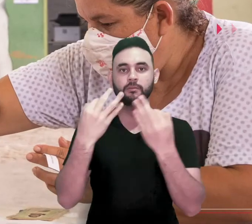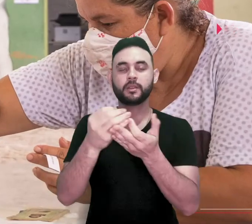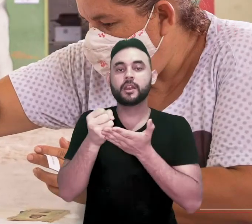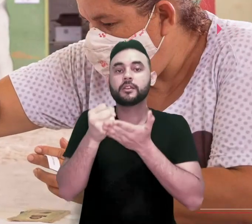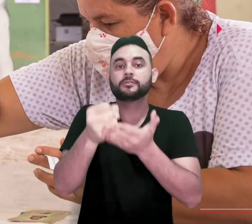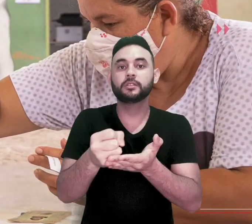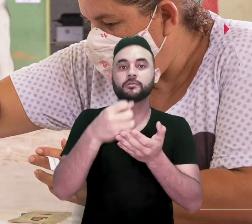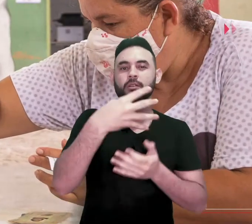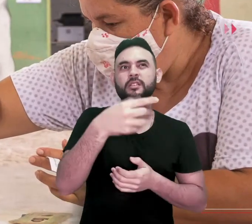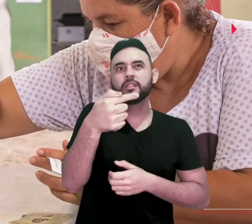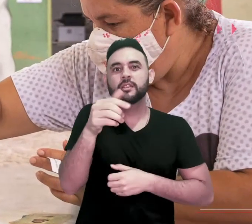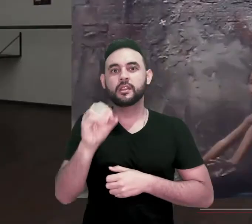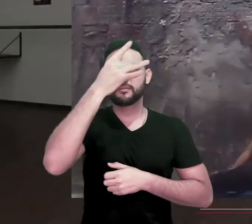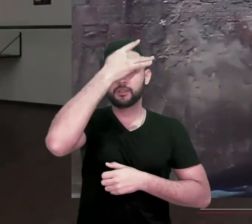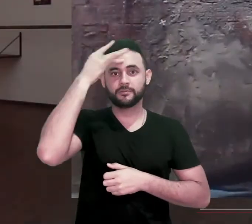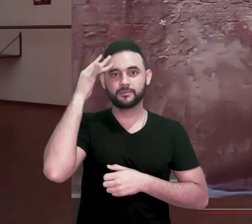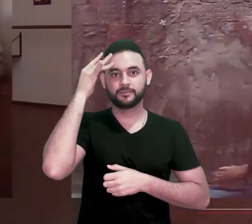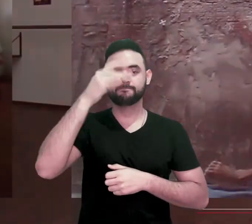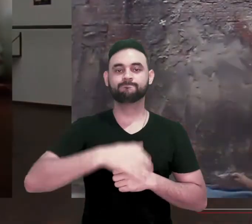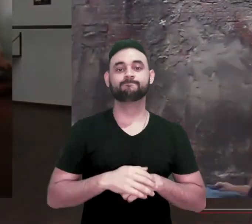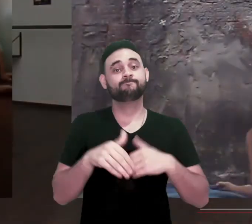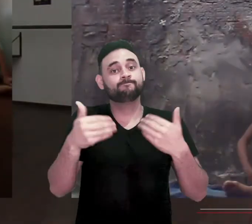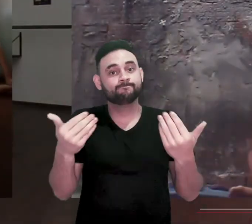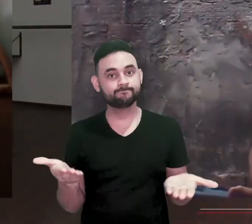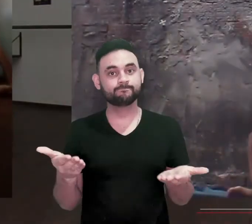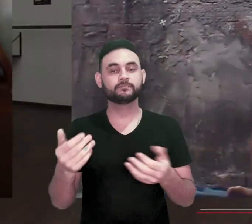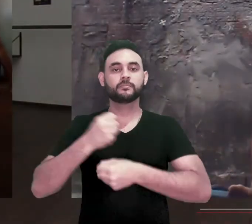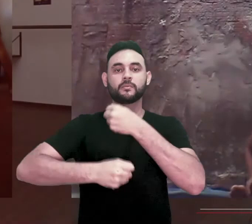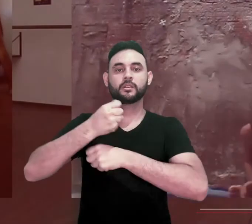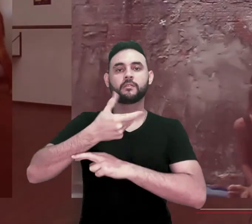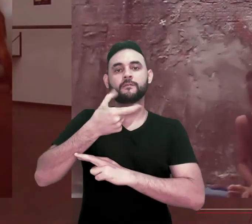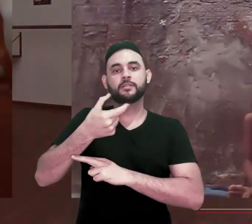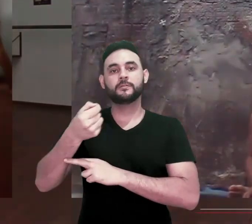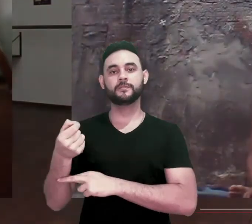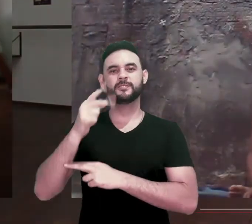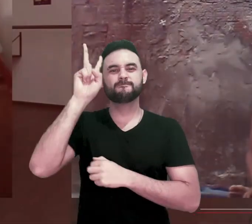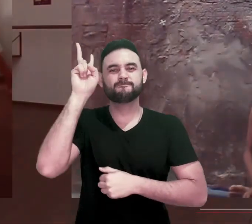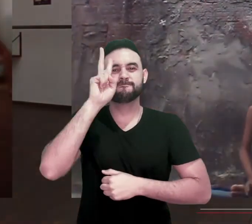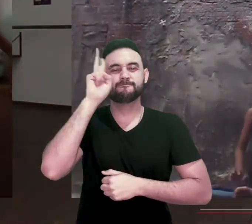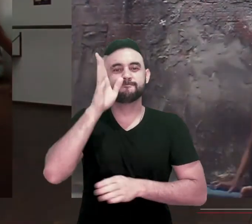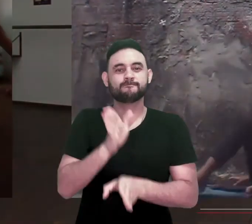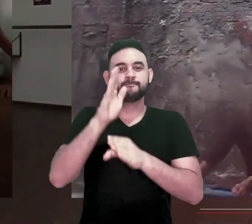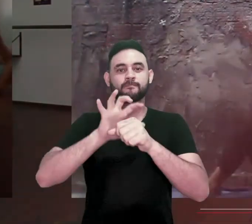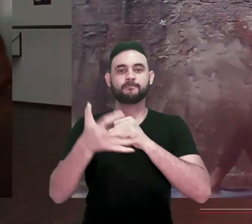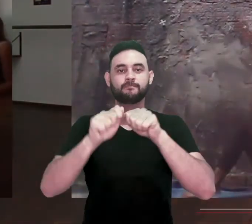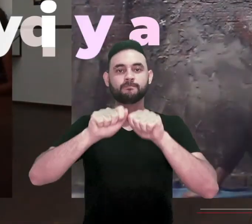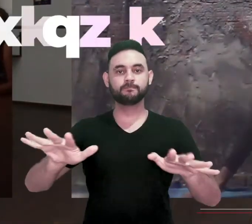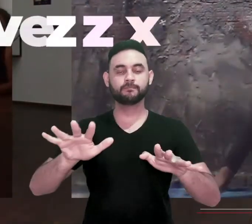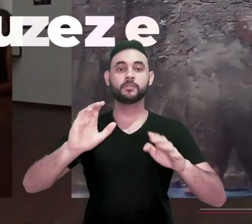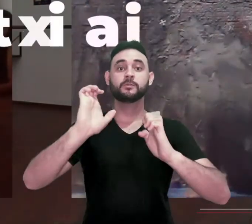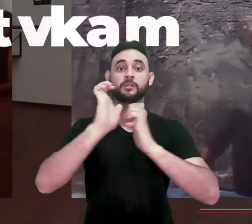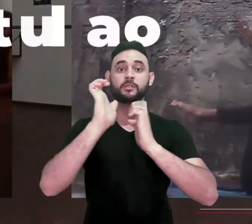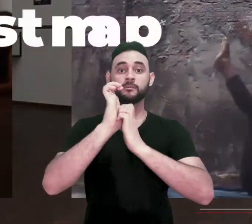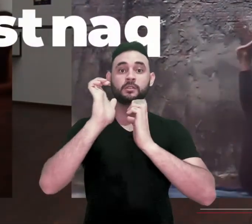470 pessoas. Ou seja, ainda que 2020 tenha sido marcado por uma pandemia, o CCBJ